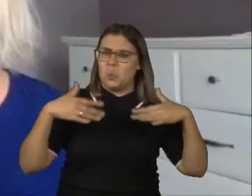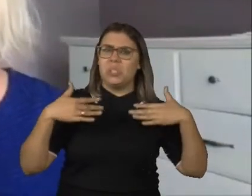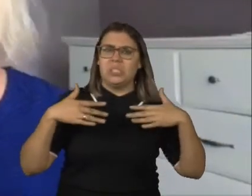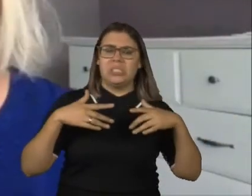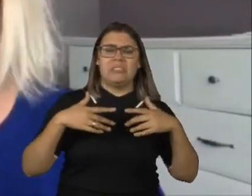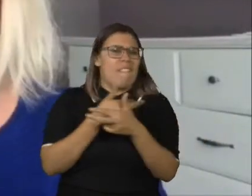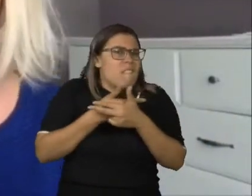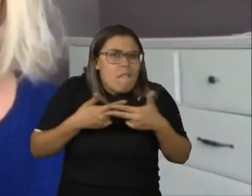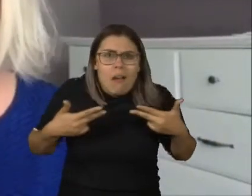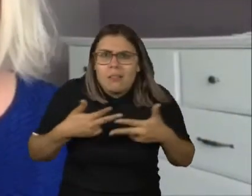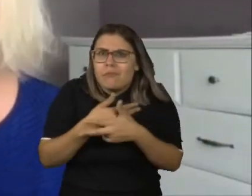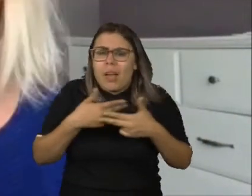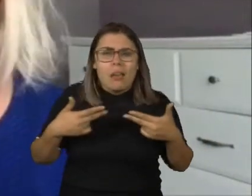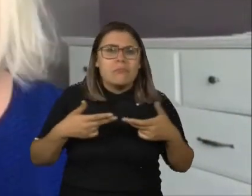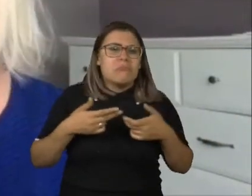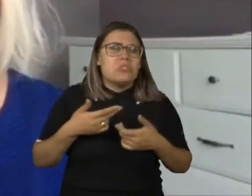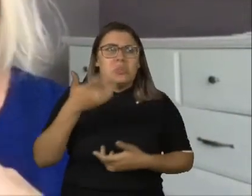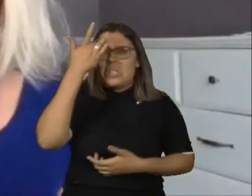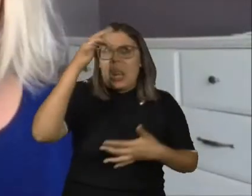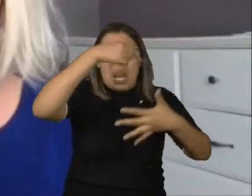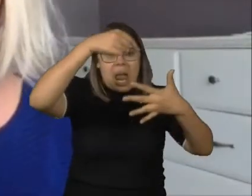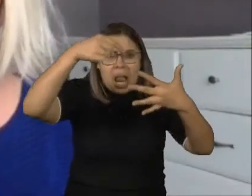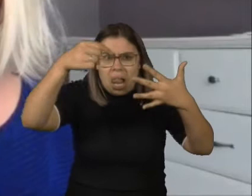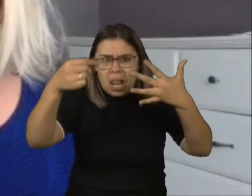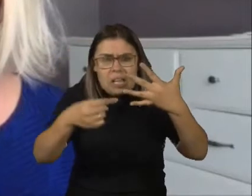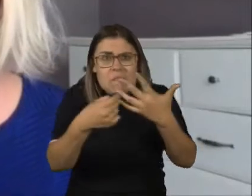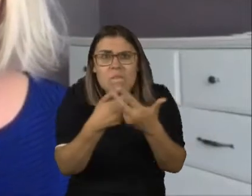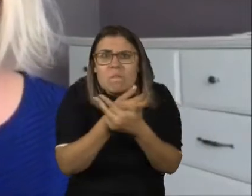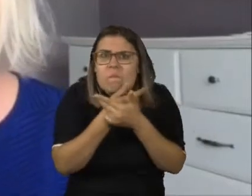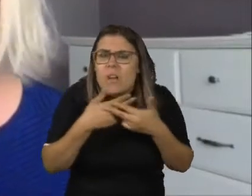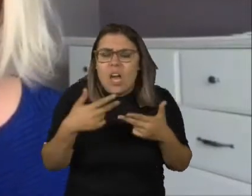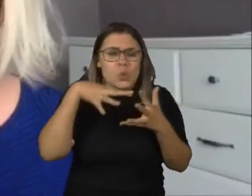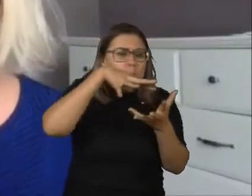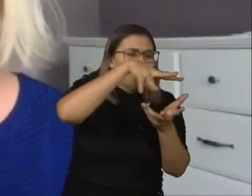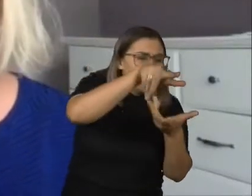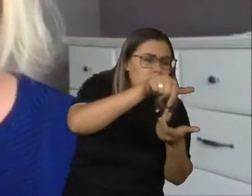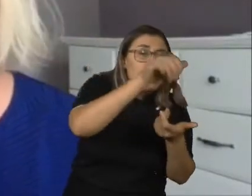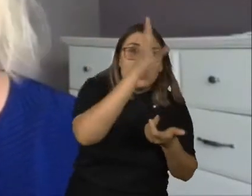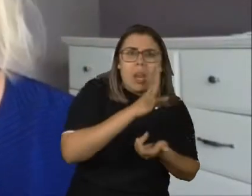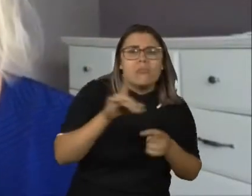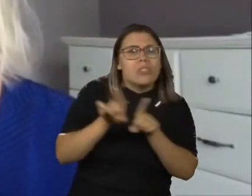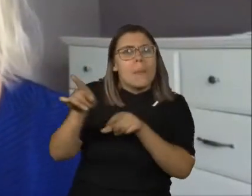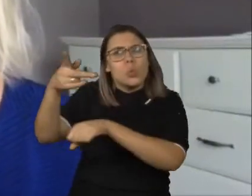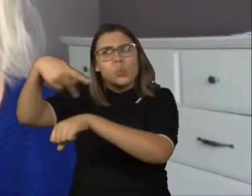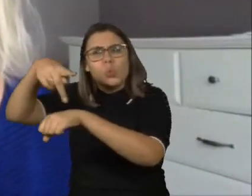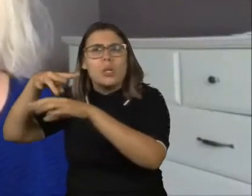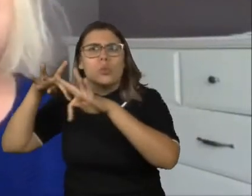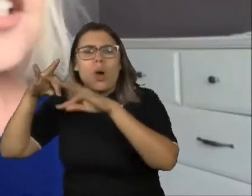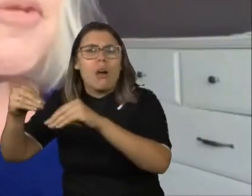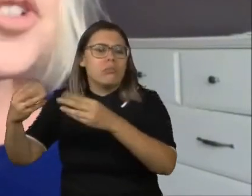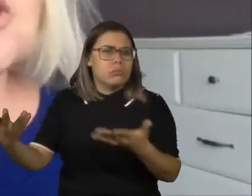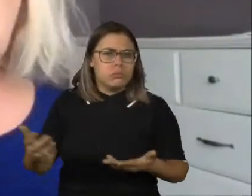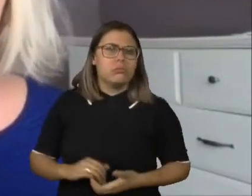temos. Não dá nem para citar o tanto de pessoas no Brasil e no mundo que estão ocupando esses lugares. Nós